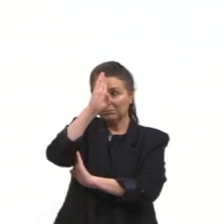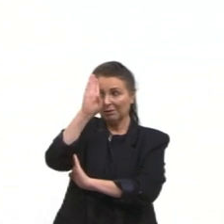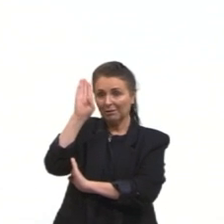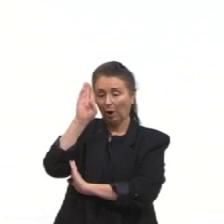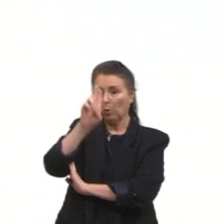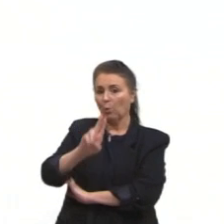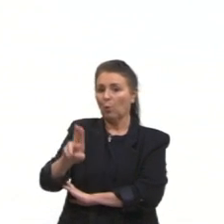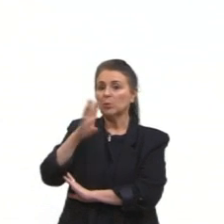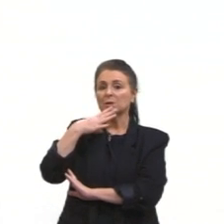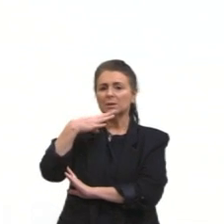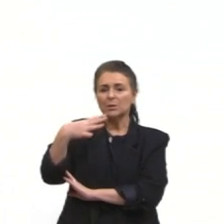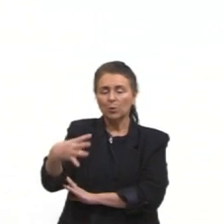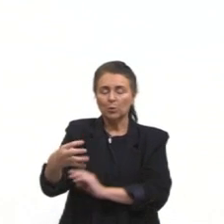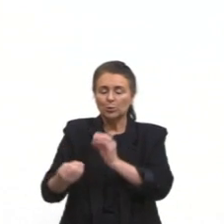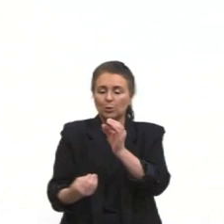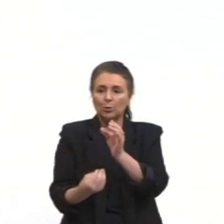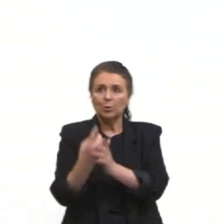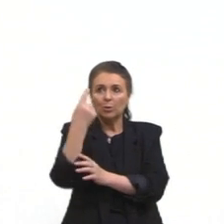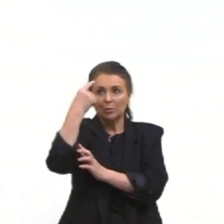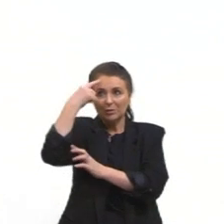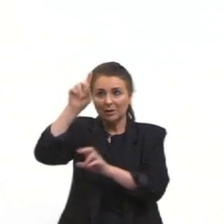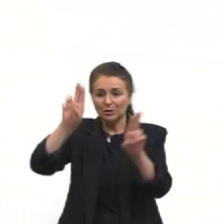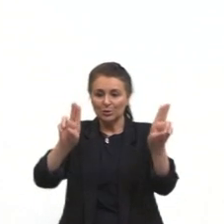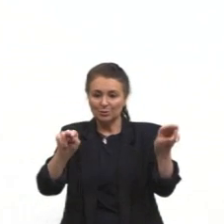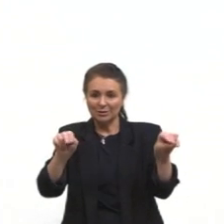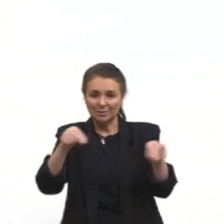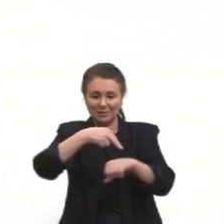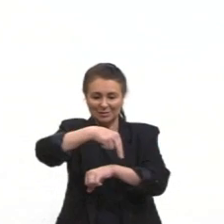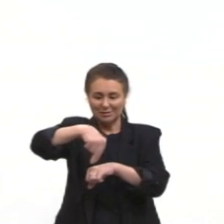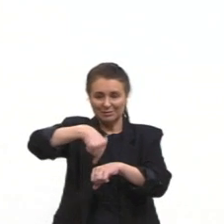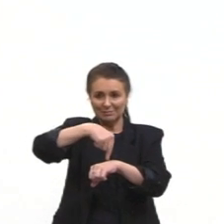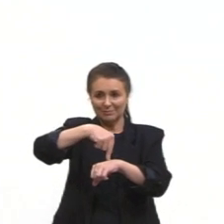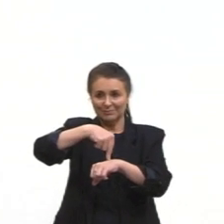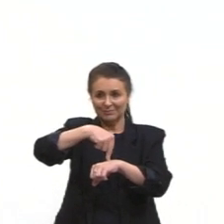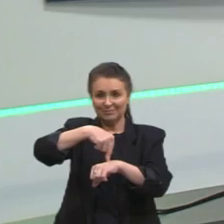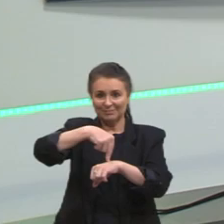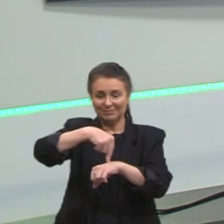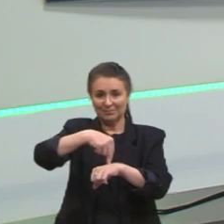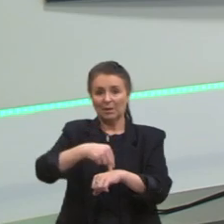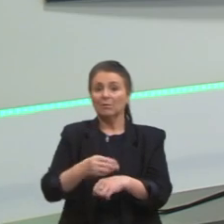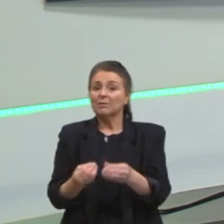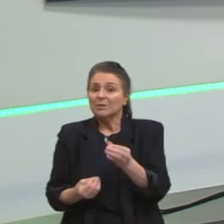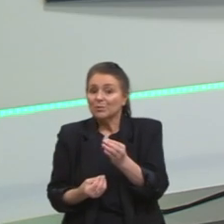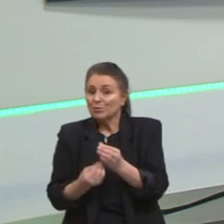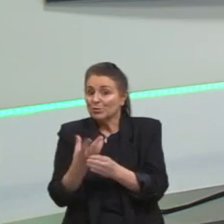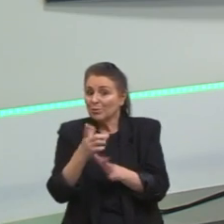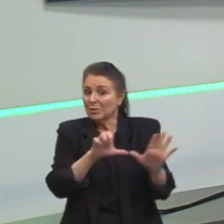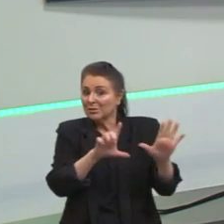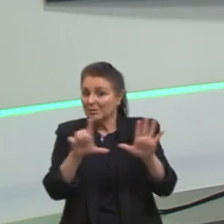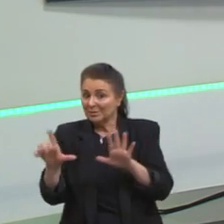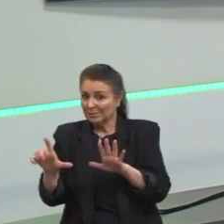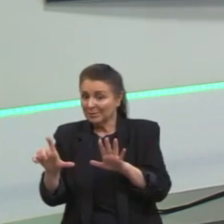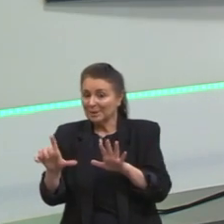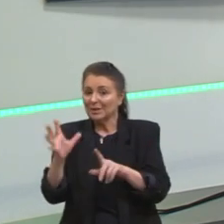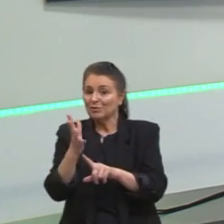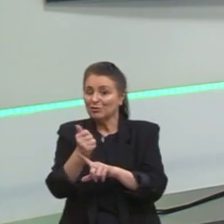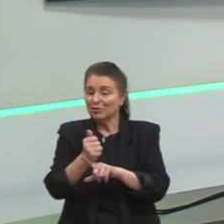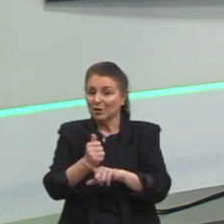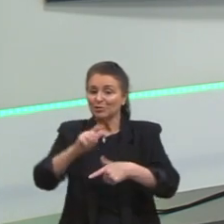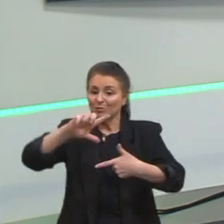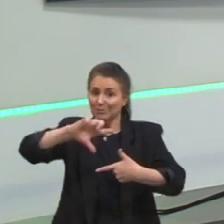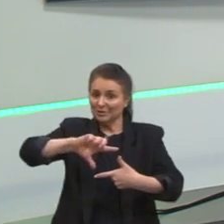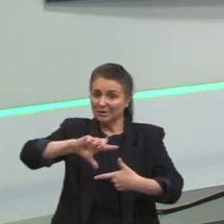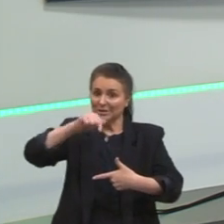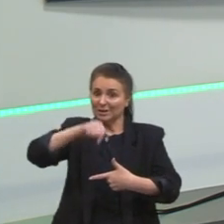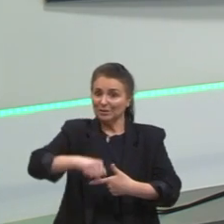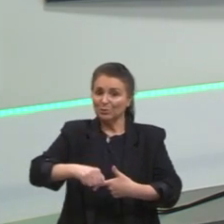a originalidade e os temas nacionais. Foi assim, gente, que surgiu a Semana de Arte Moderna. Justamente buscando